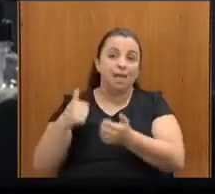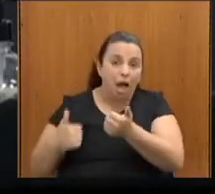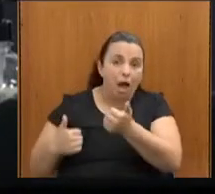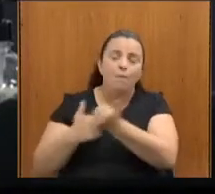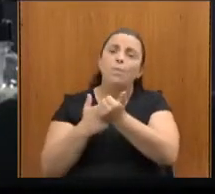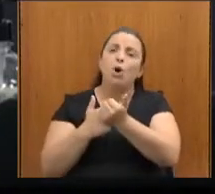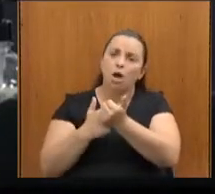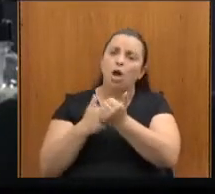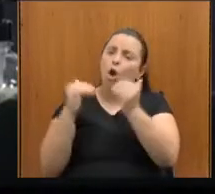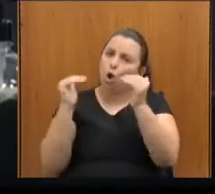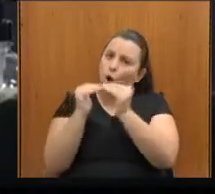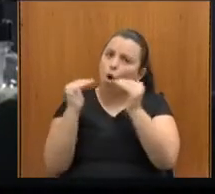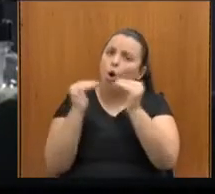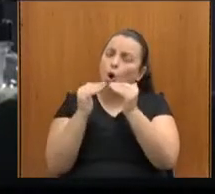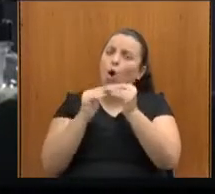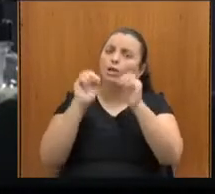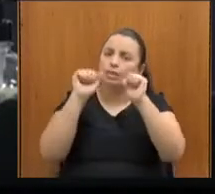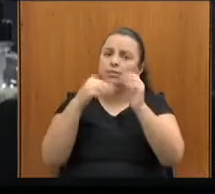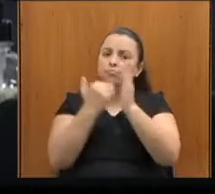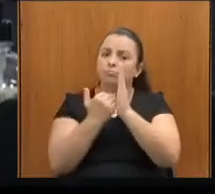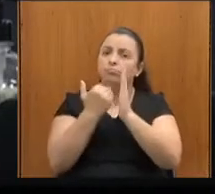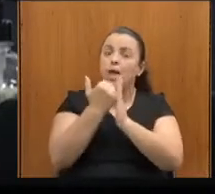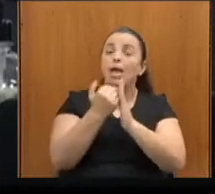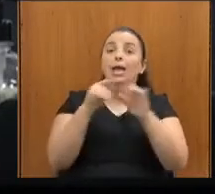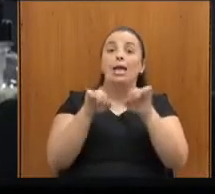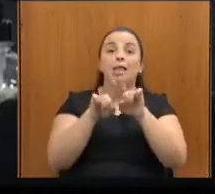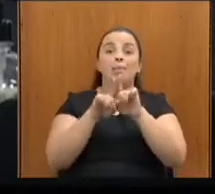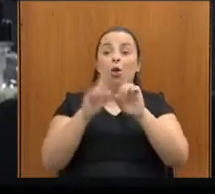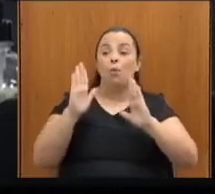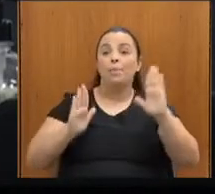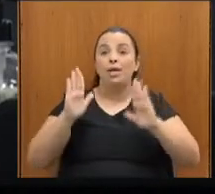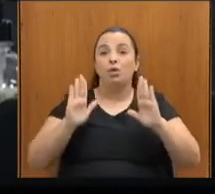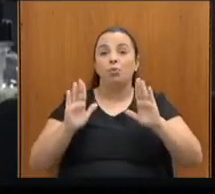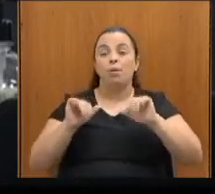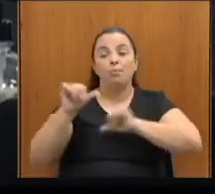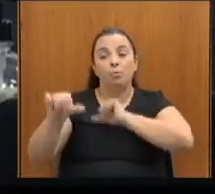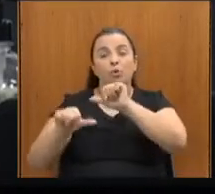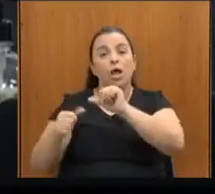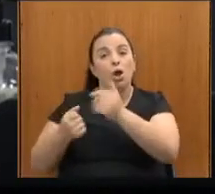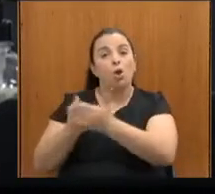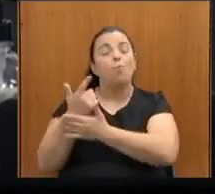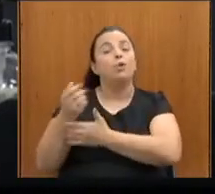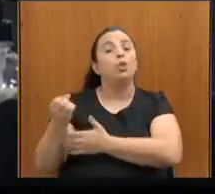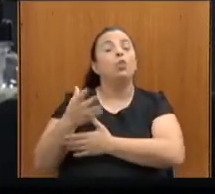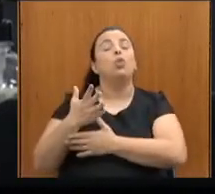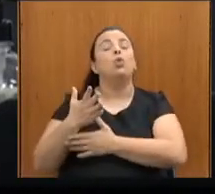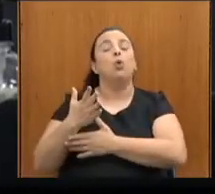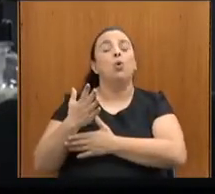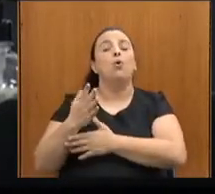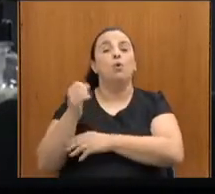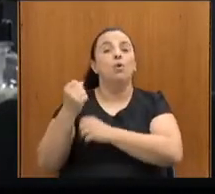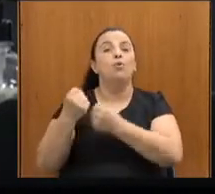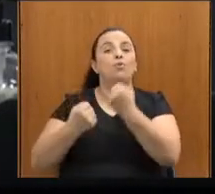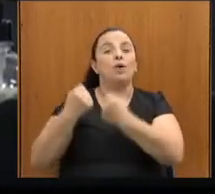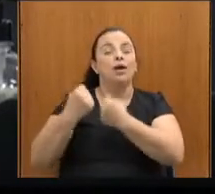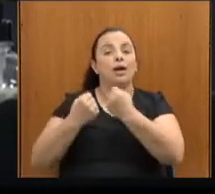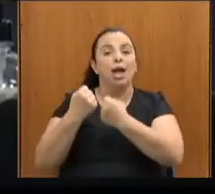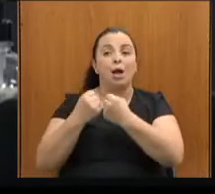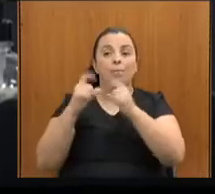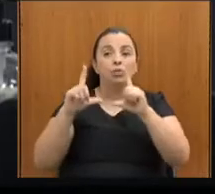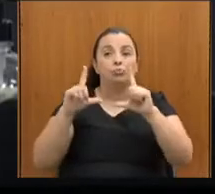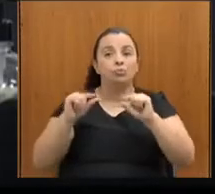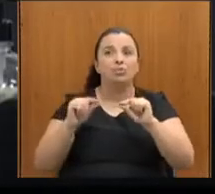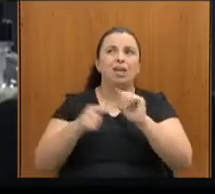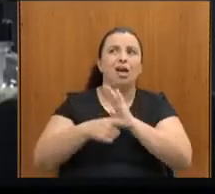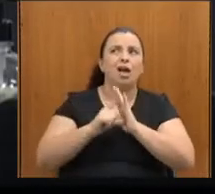e na diminuição do período da troca de carro, que hoje são quatro anos, passou aí pela lei federal para três anos, também é justo,